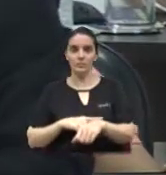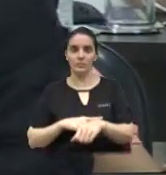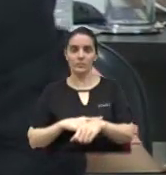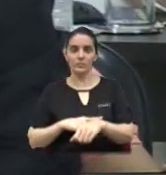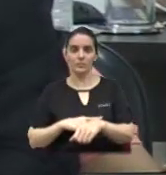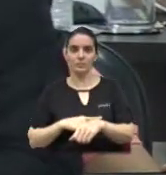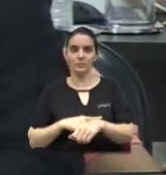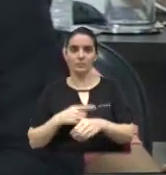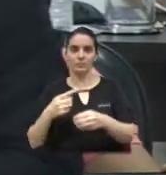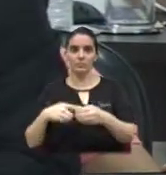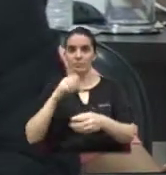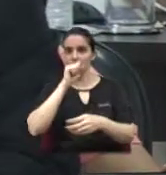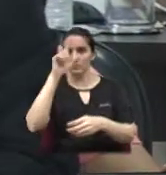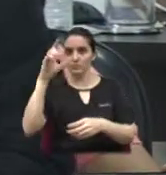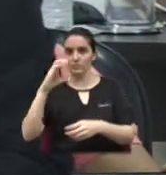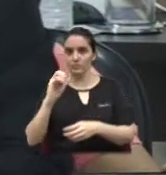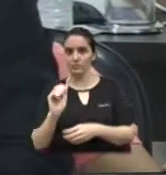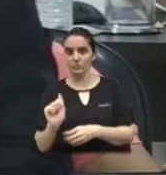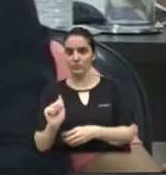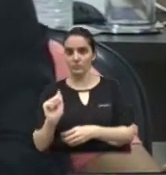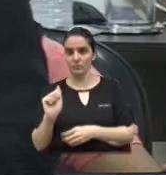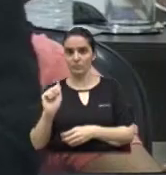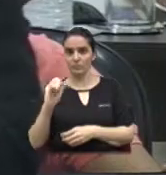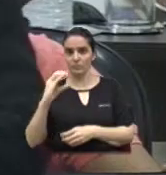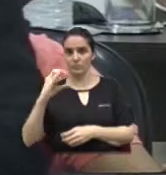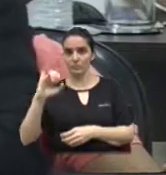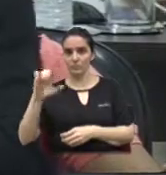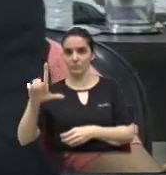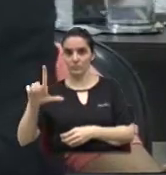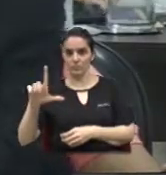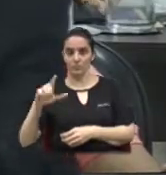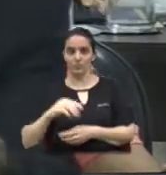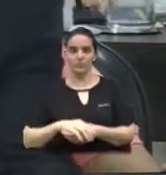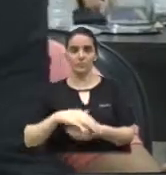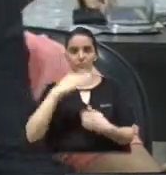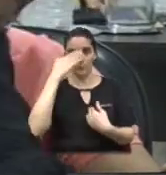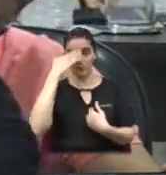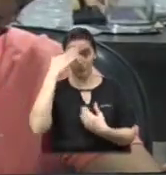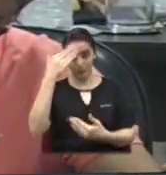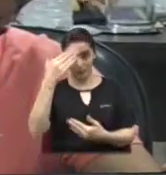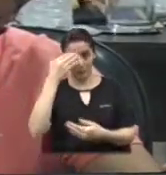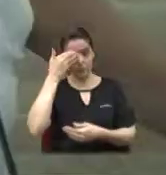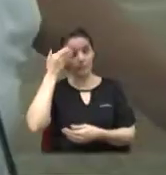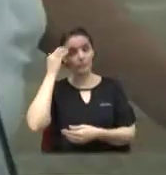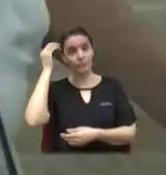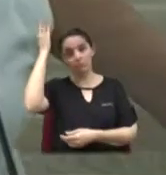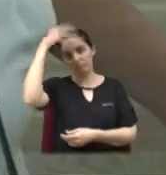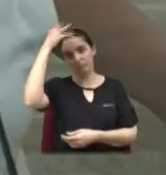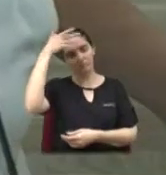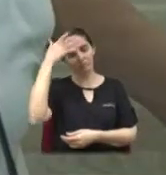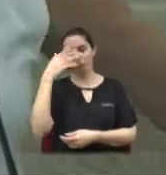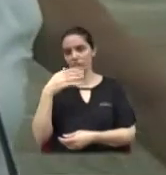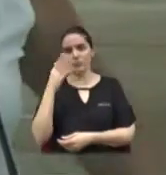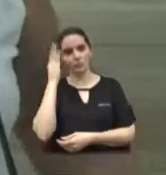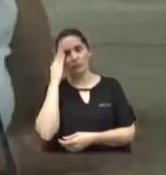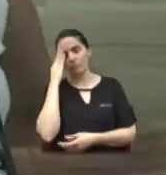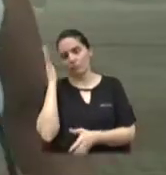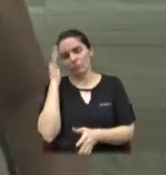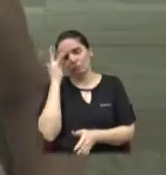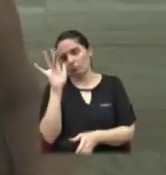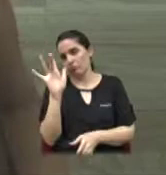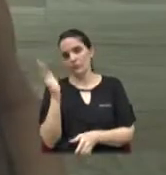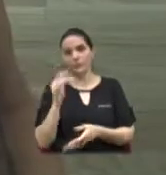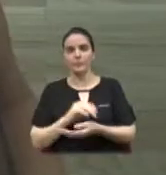na Acil, na auditória da Acil. Muito obrigada. Eu não tive acesso ainda a essa informação.